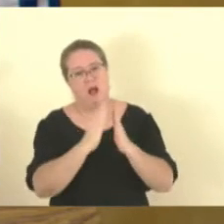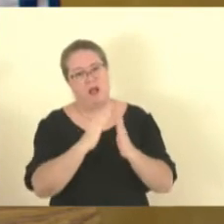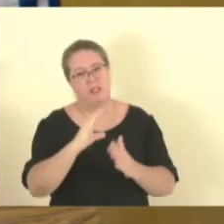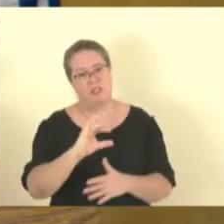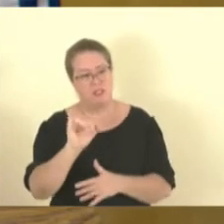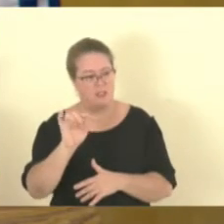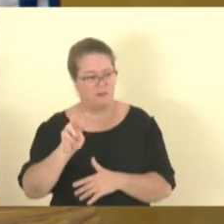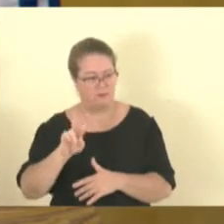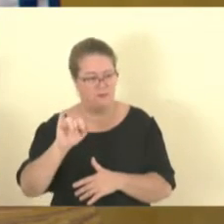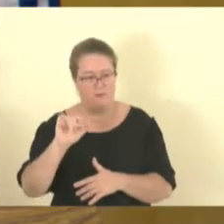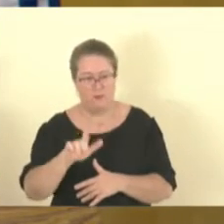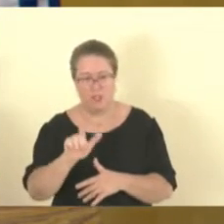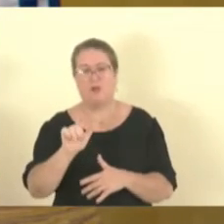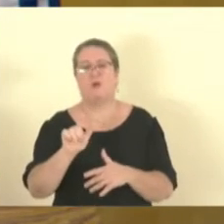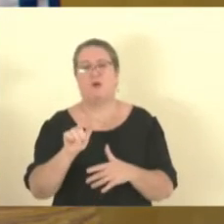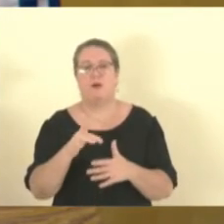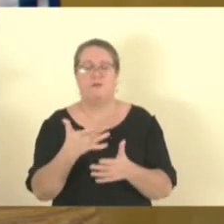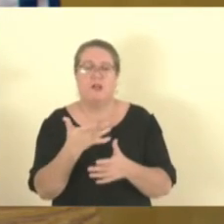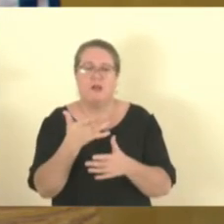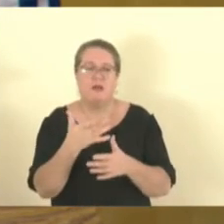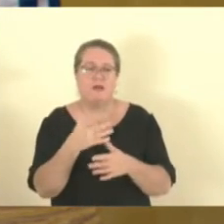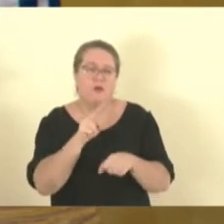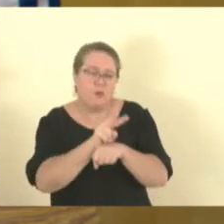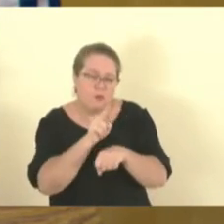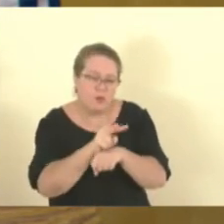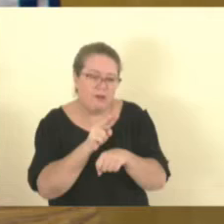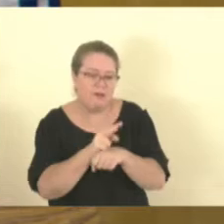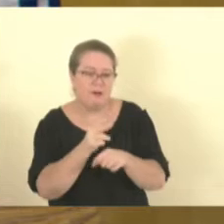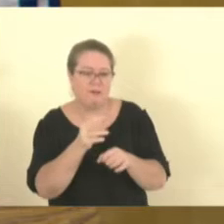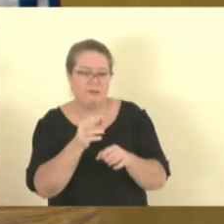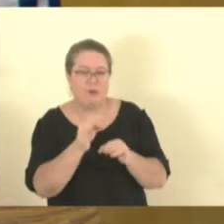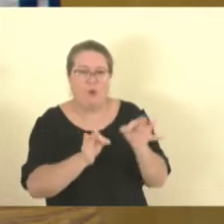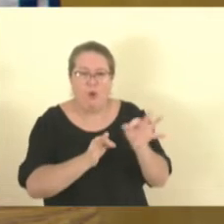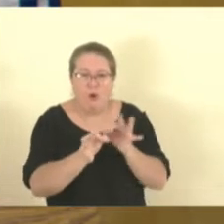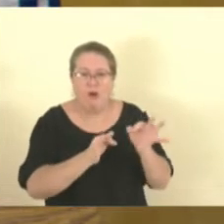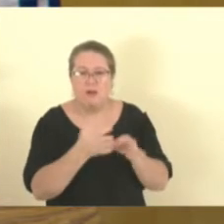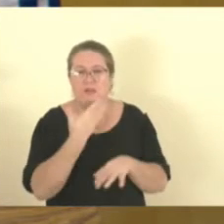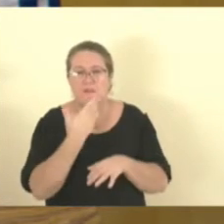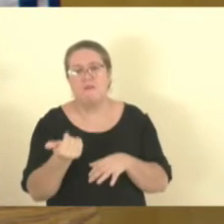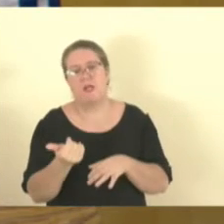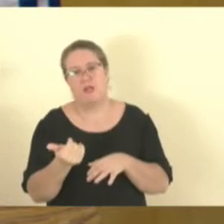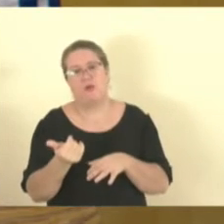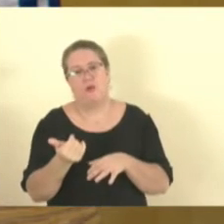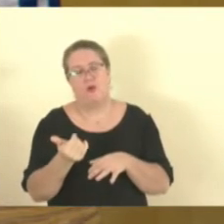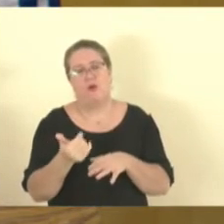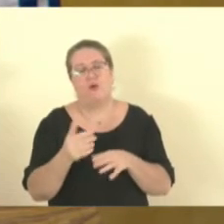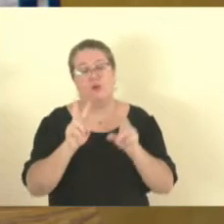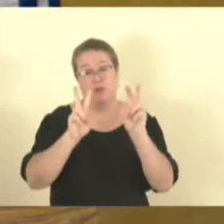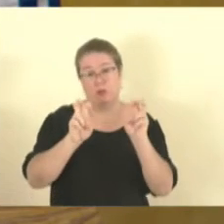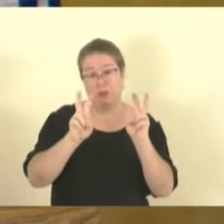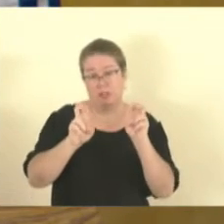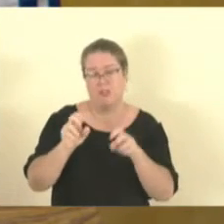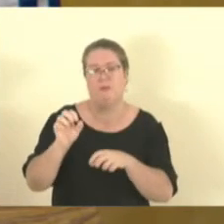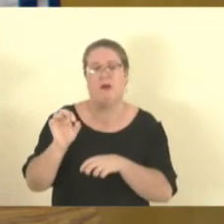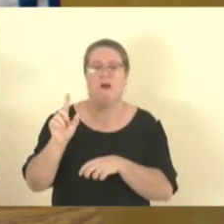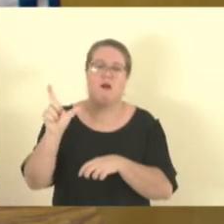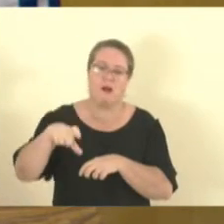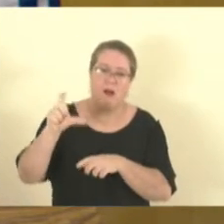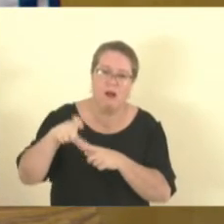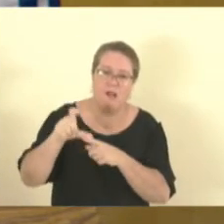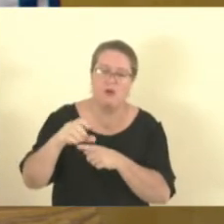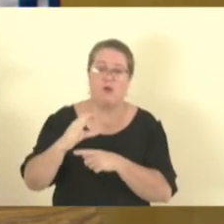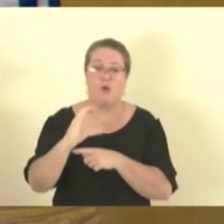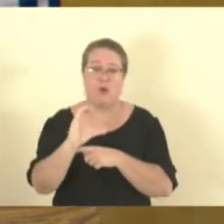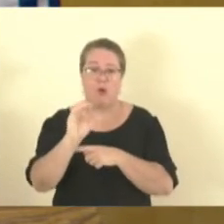porque nessa distorção aí está prejudicando, mas muito, todos os policiais militares, bombeiros